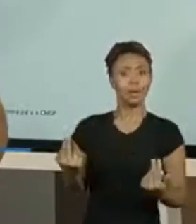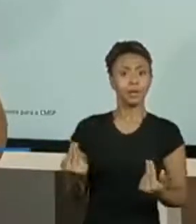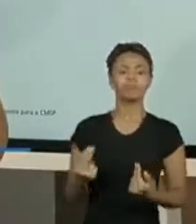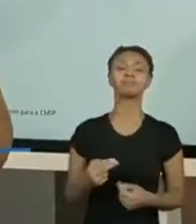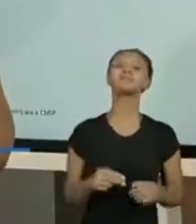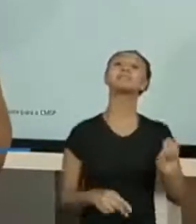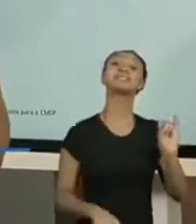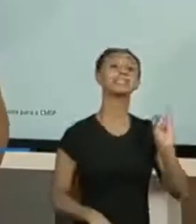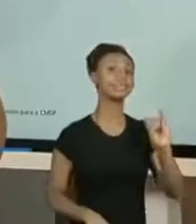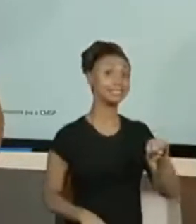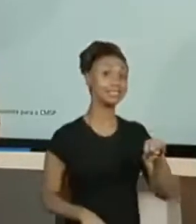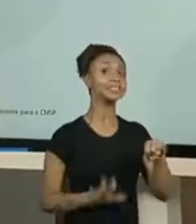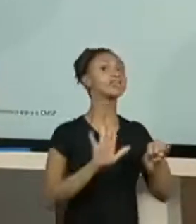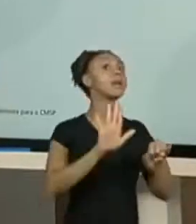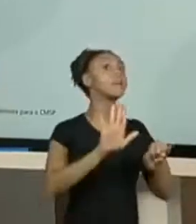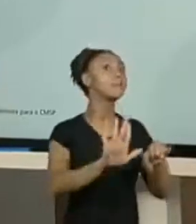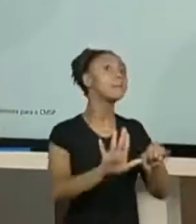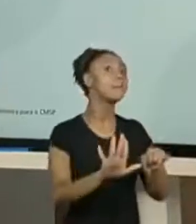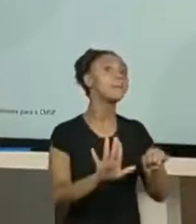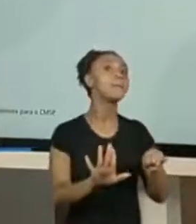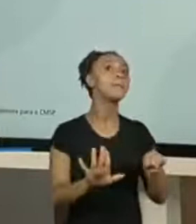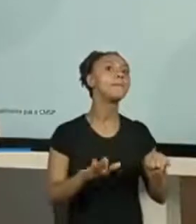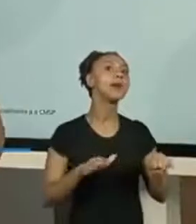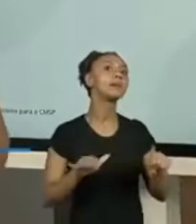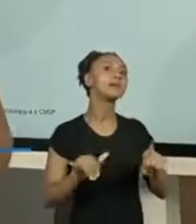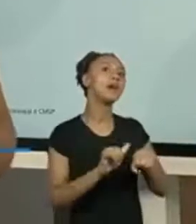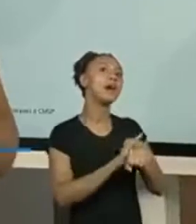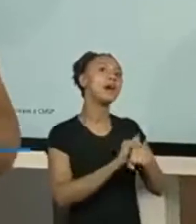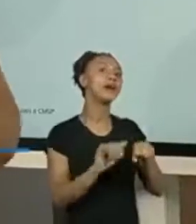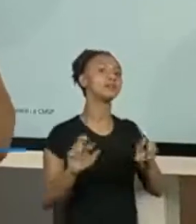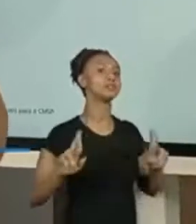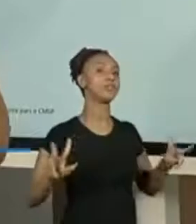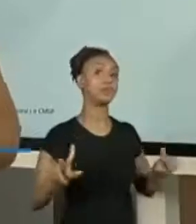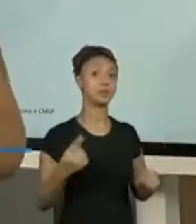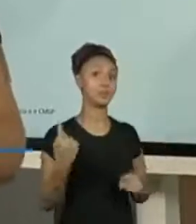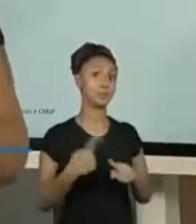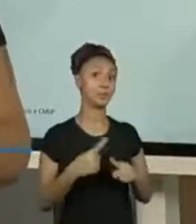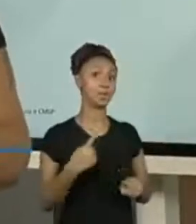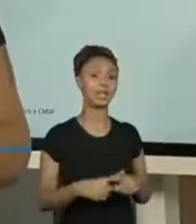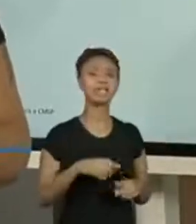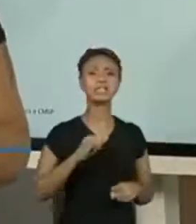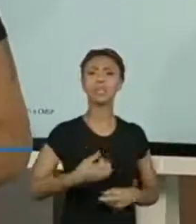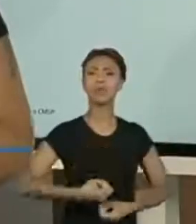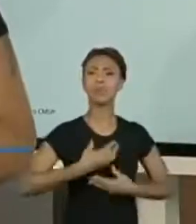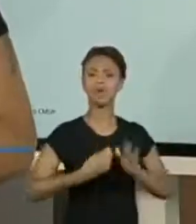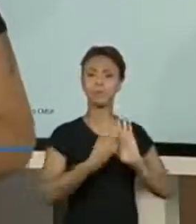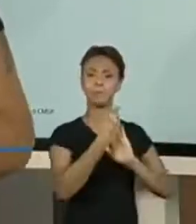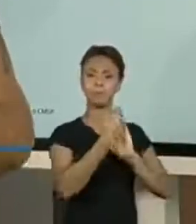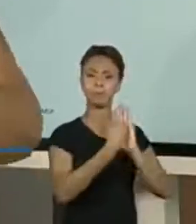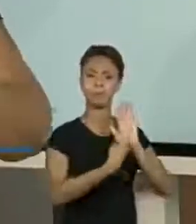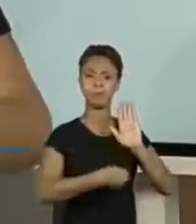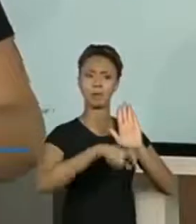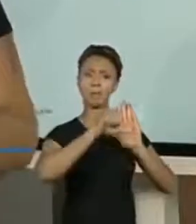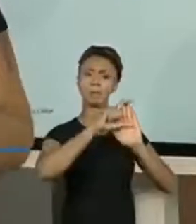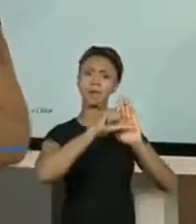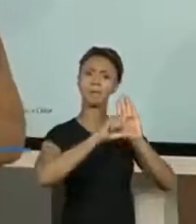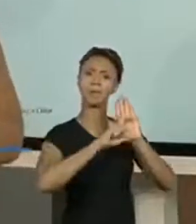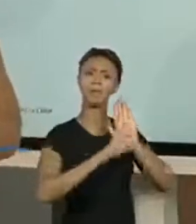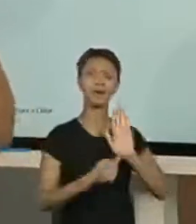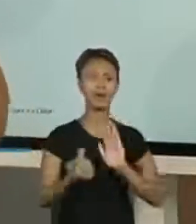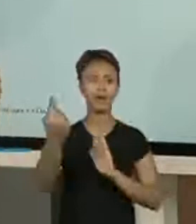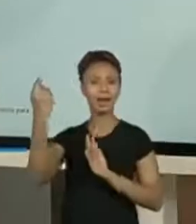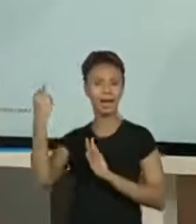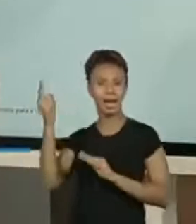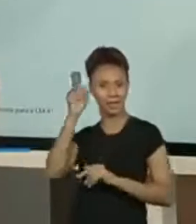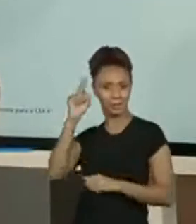Sim, mas eles trabalham de uma forma diferente. Porque ali, quando a gente tem um poema formal, como nós vimos desde o primeiro